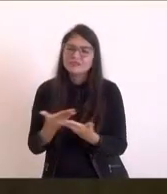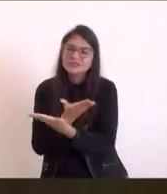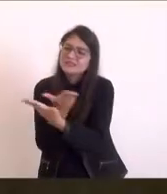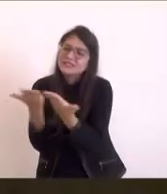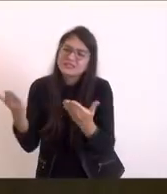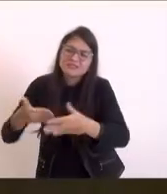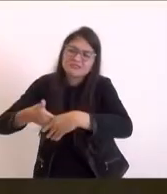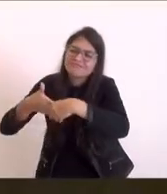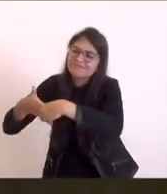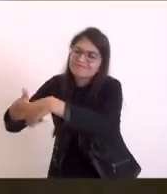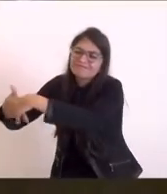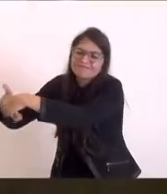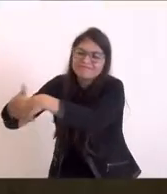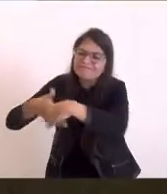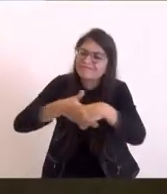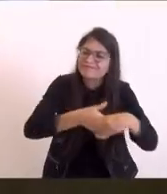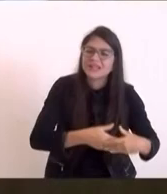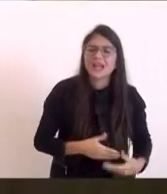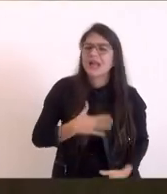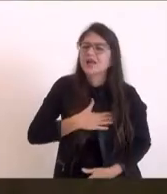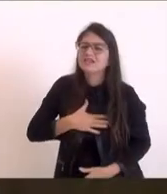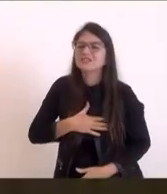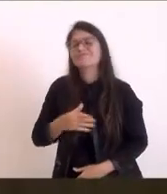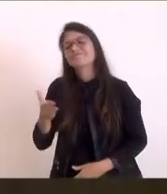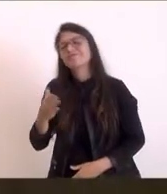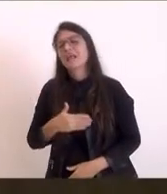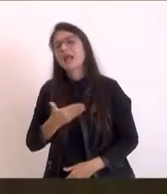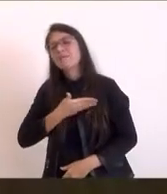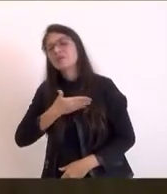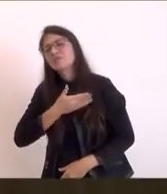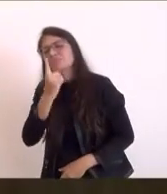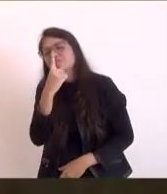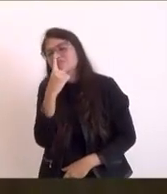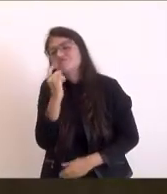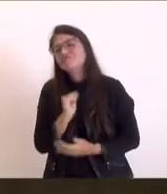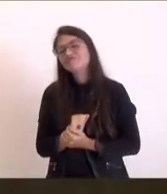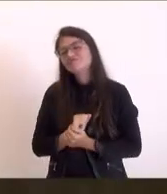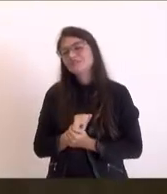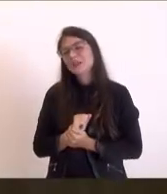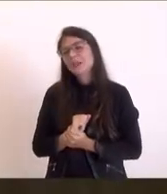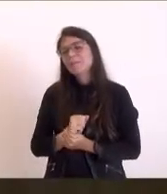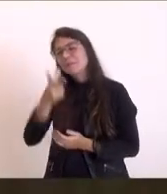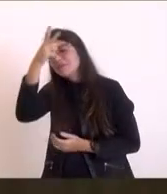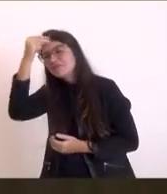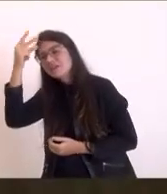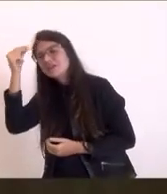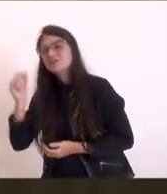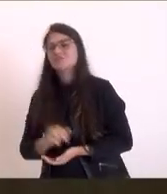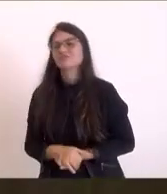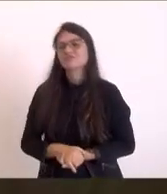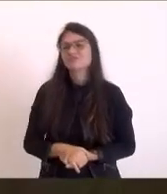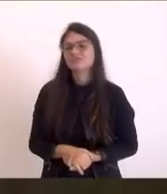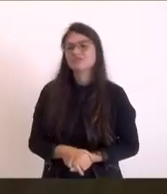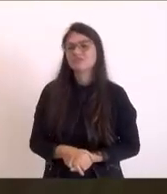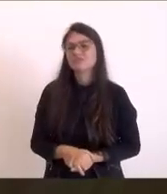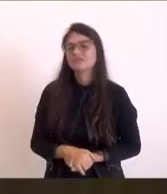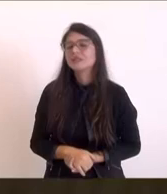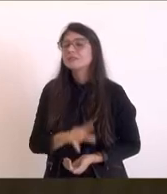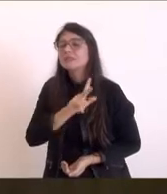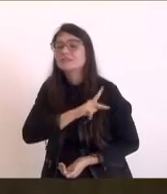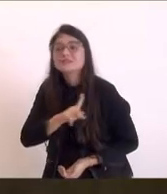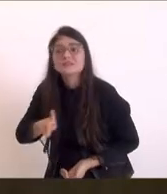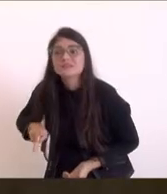os queridos amigos prefeitos a prefeita Lívia que já teve vocês que estão aí presidente o presidente